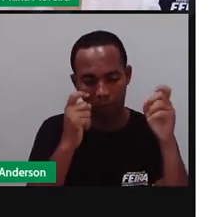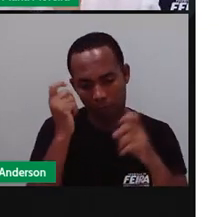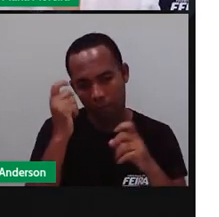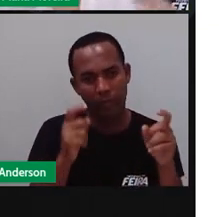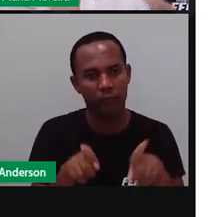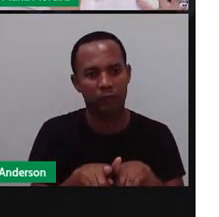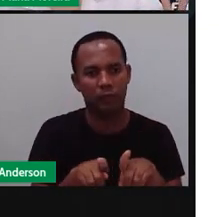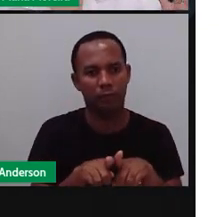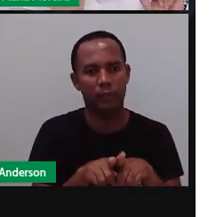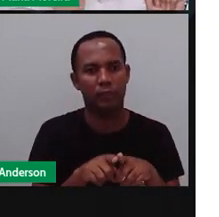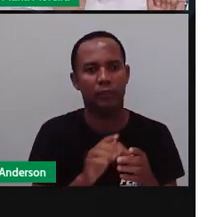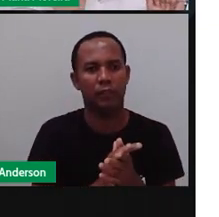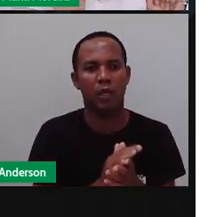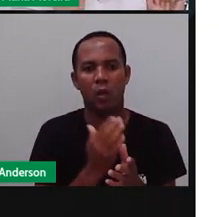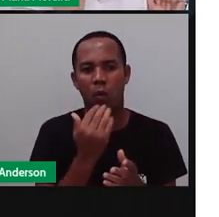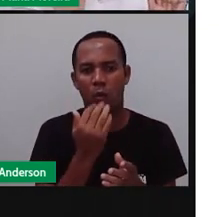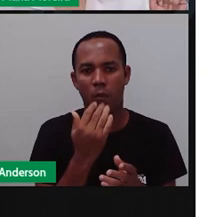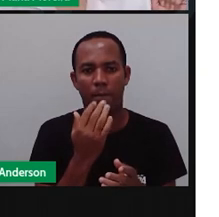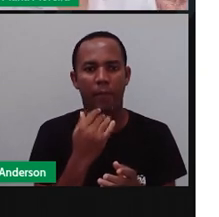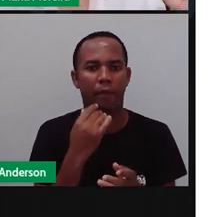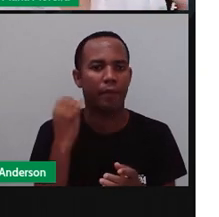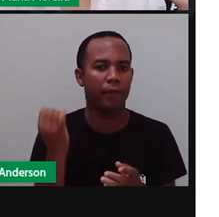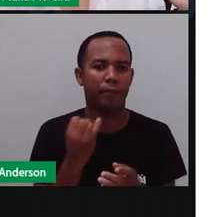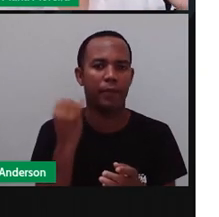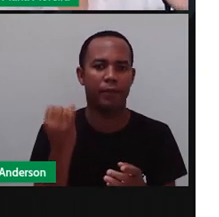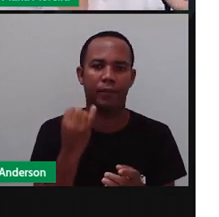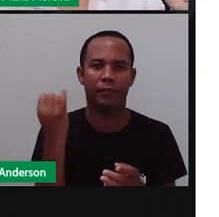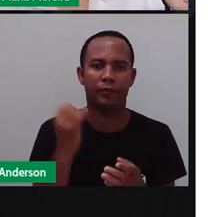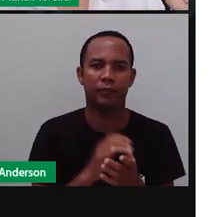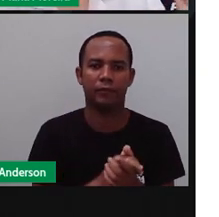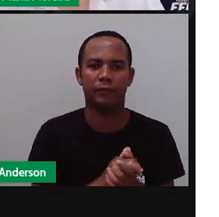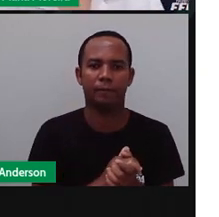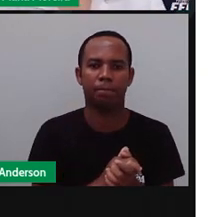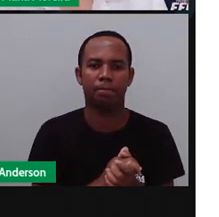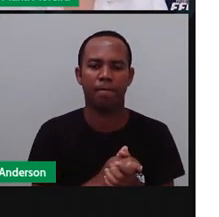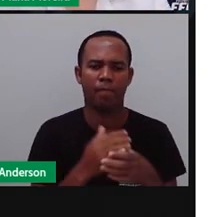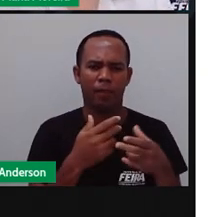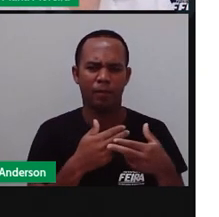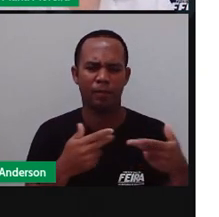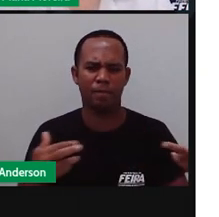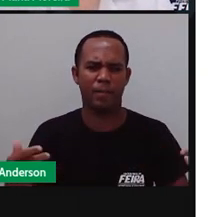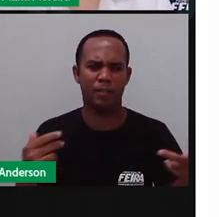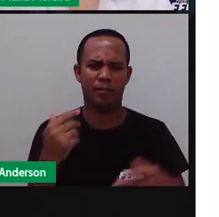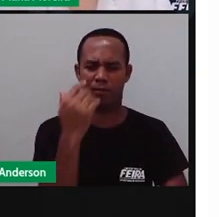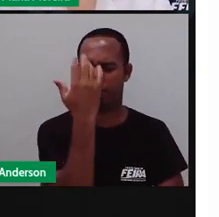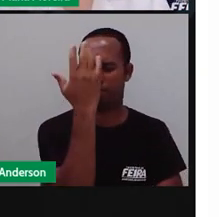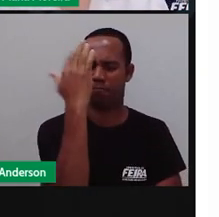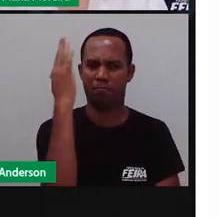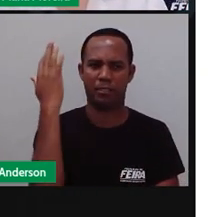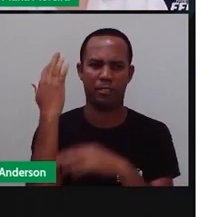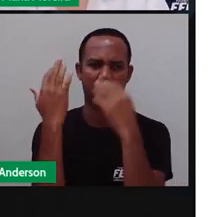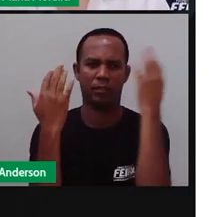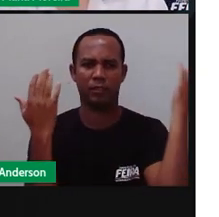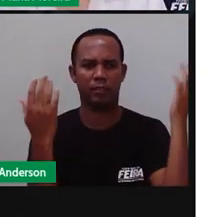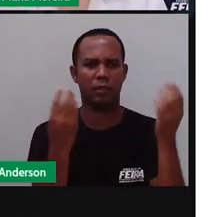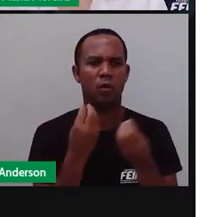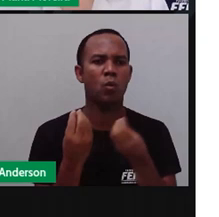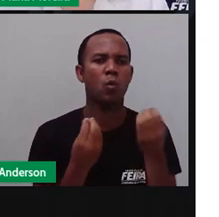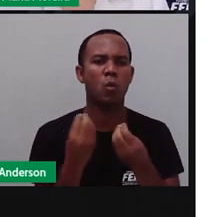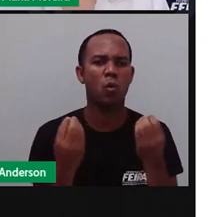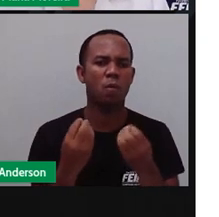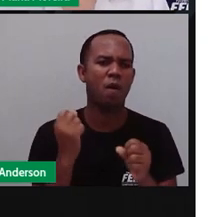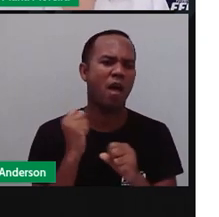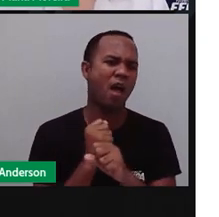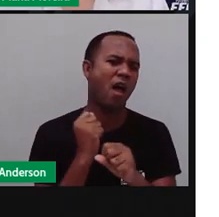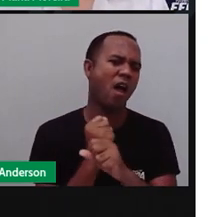bastante. Com a me preocupo. Bom, as plantações, elas são realizadas há milhares de